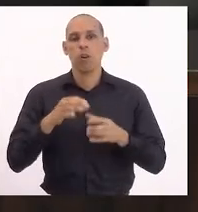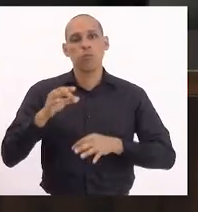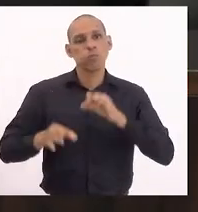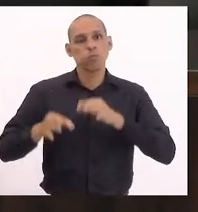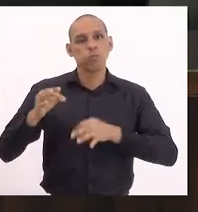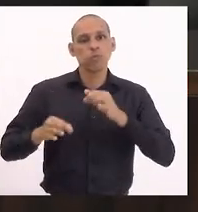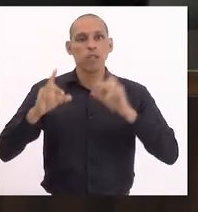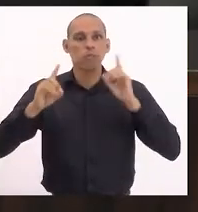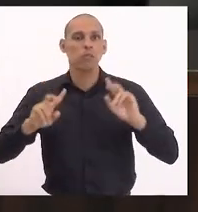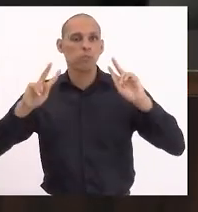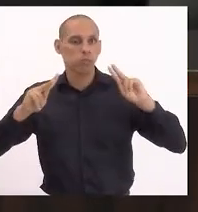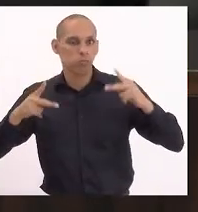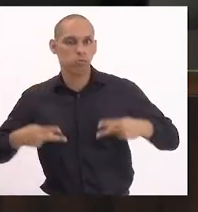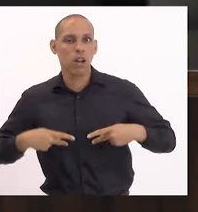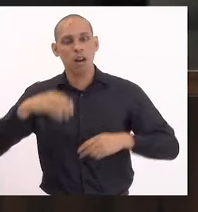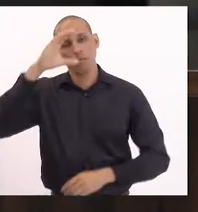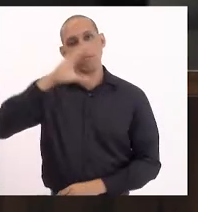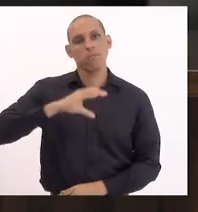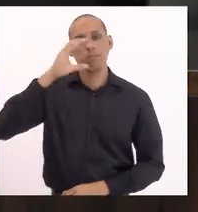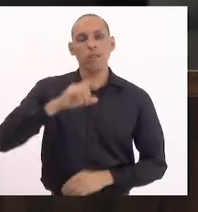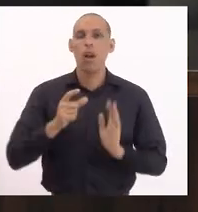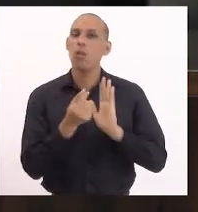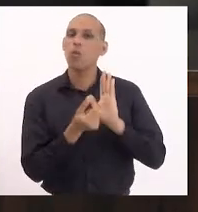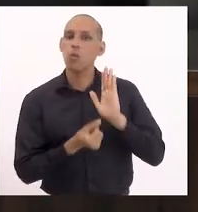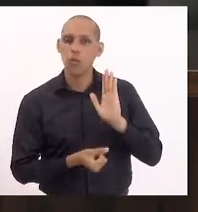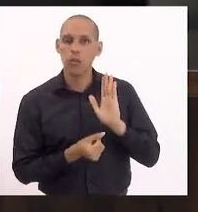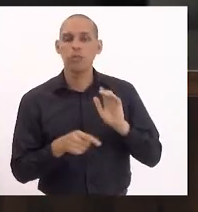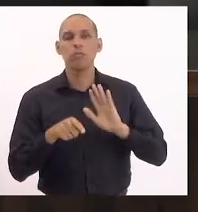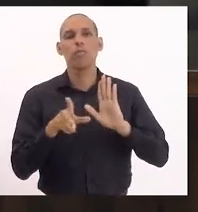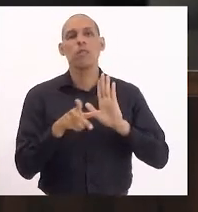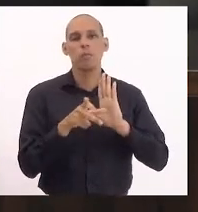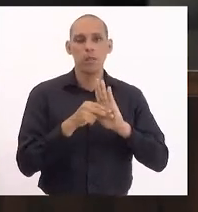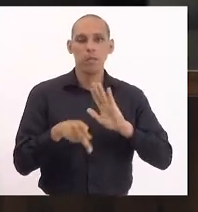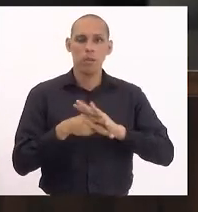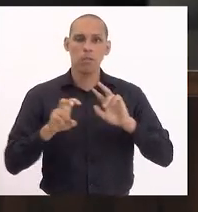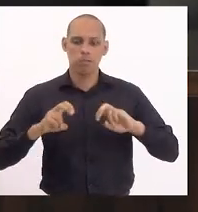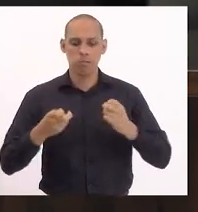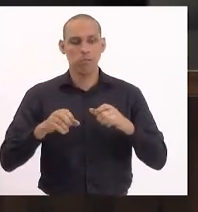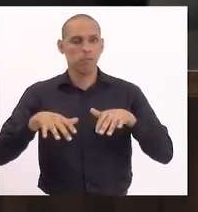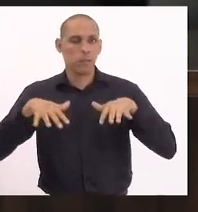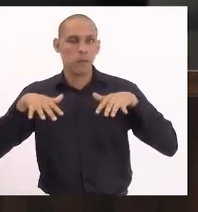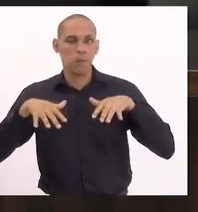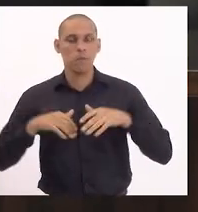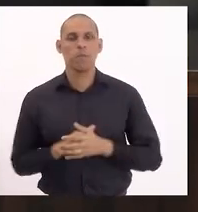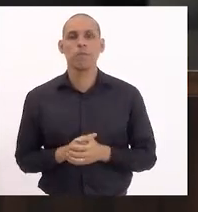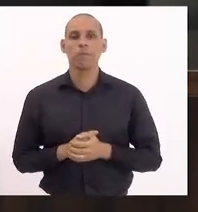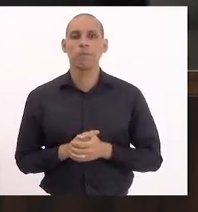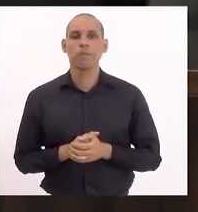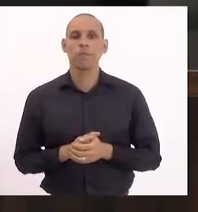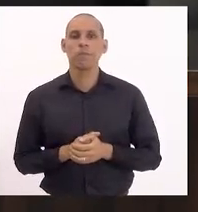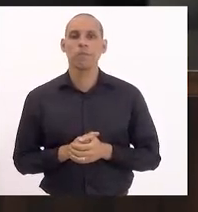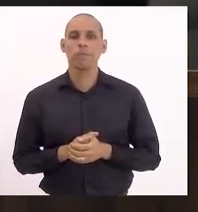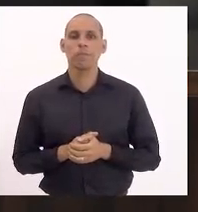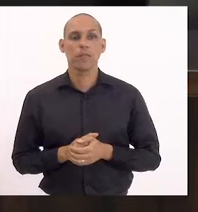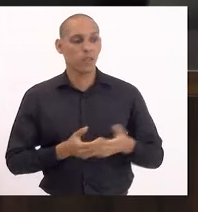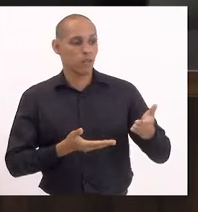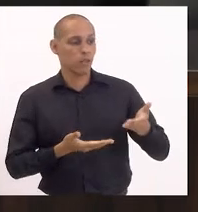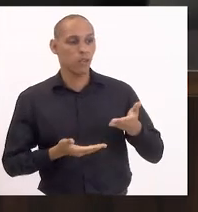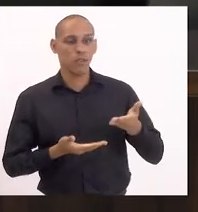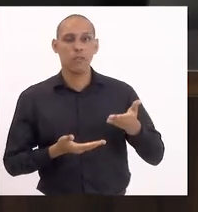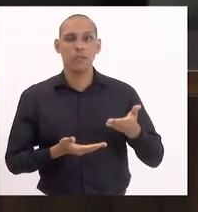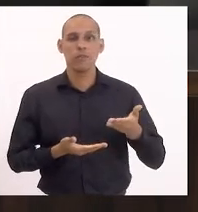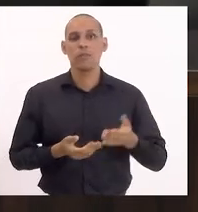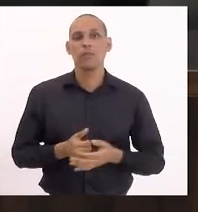Direitos Humanos e Cidadania e orçamento às emendas de plenário. Convido o relator